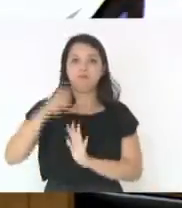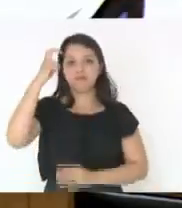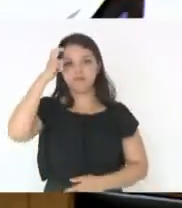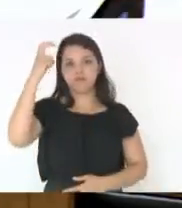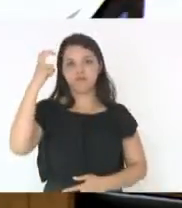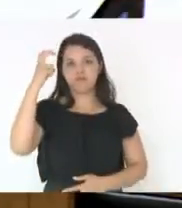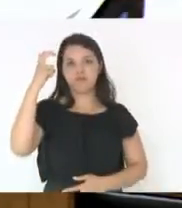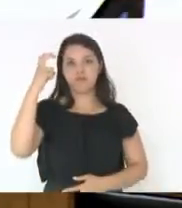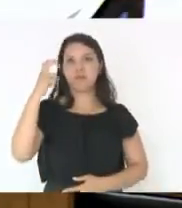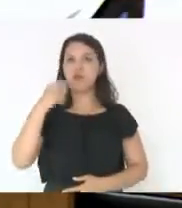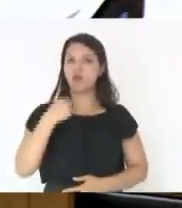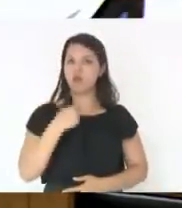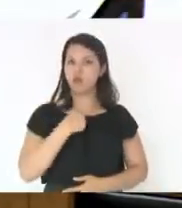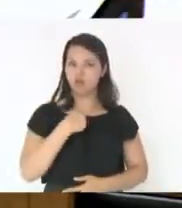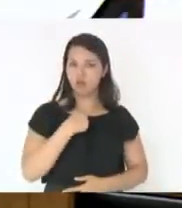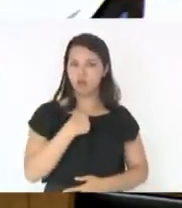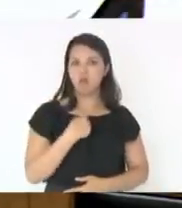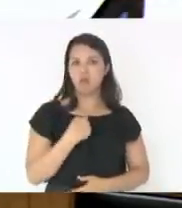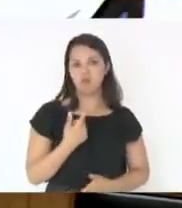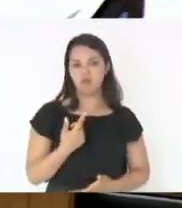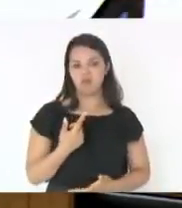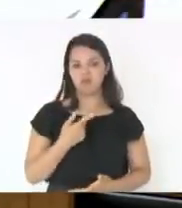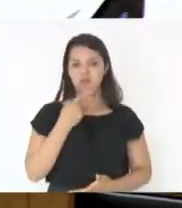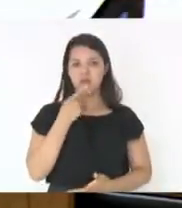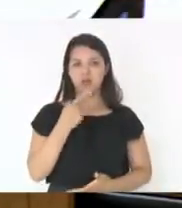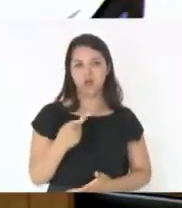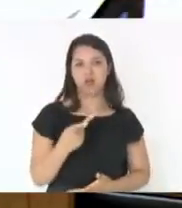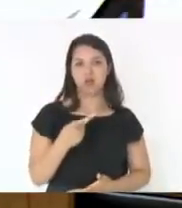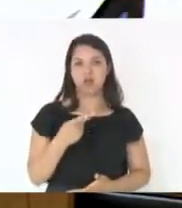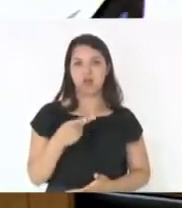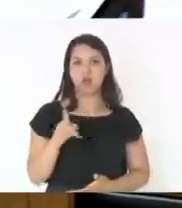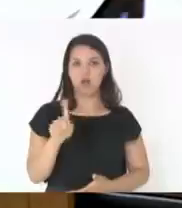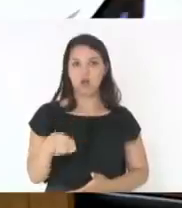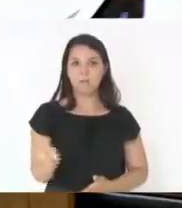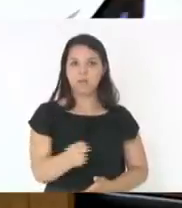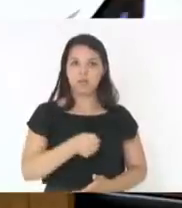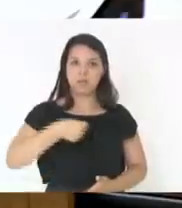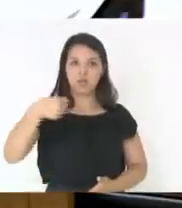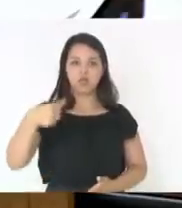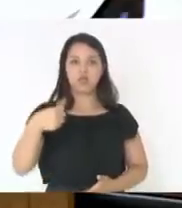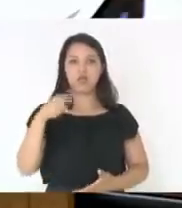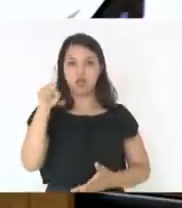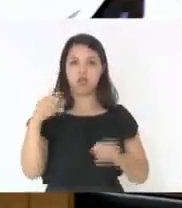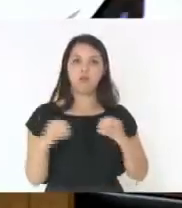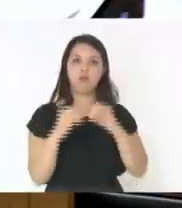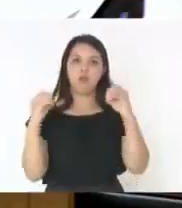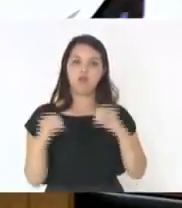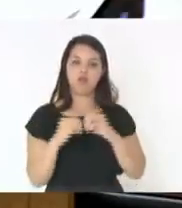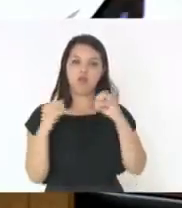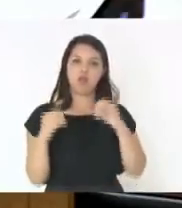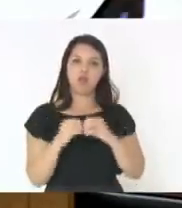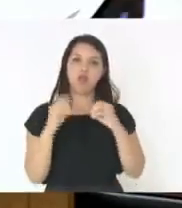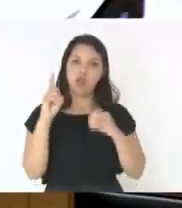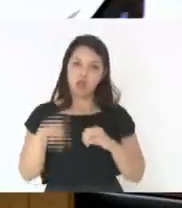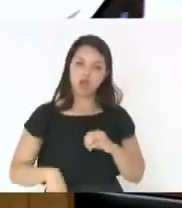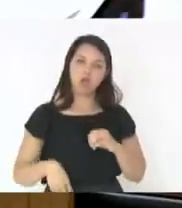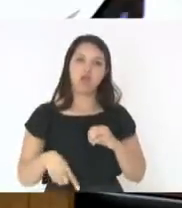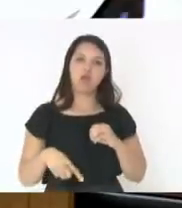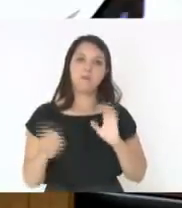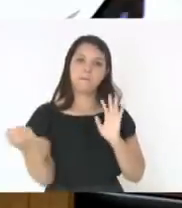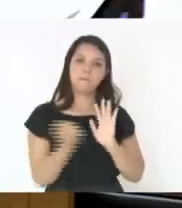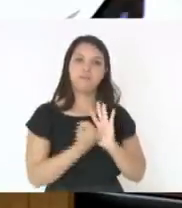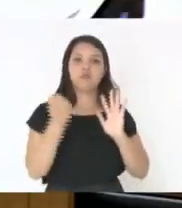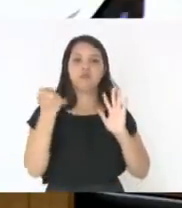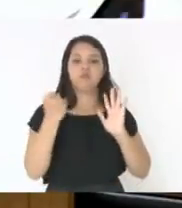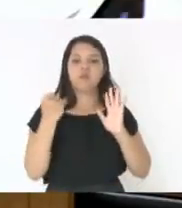se uma bebida, por exemplo, a bebida lá de bombinhas é um patrimônio imaterial? Eu posso ter a melhor das boas